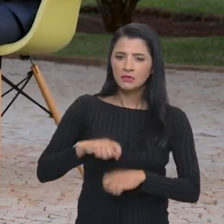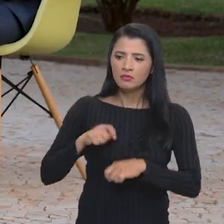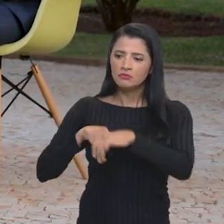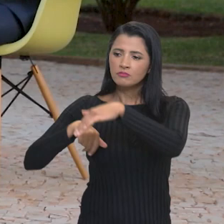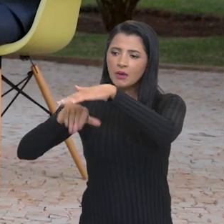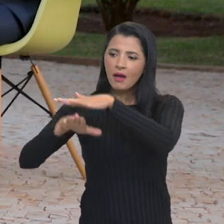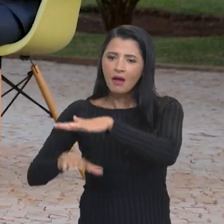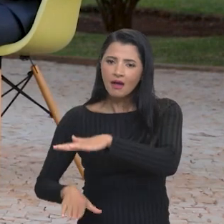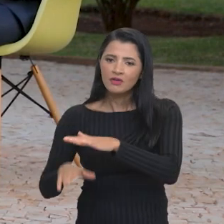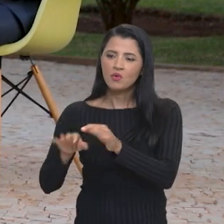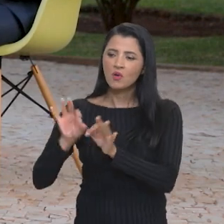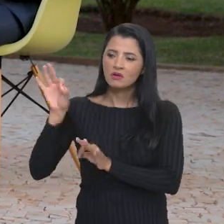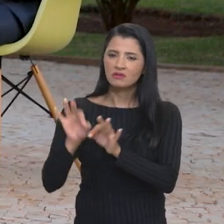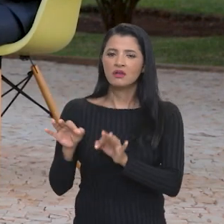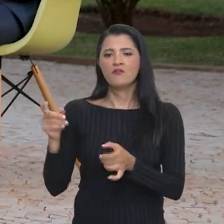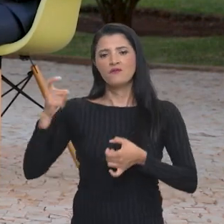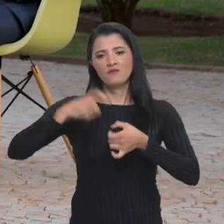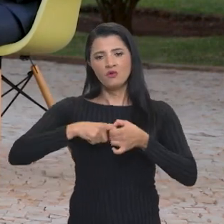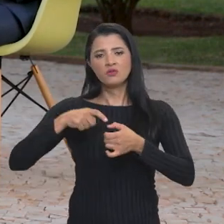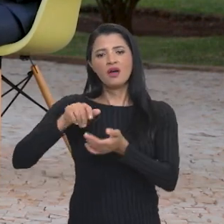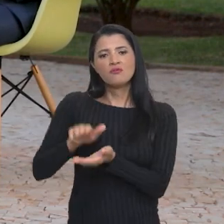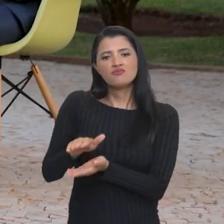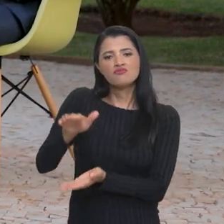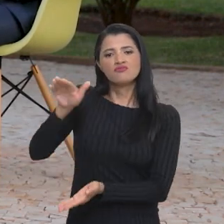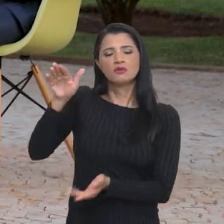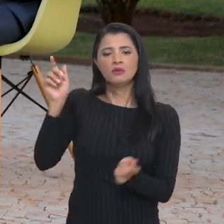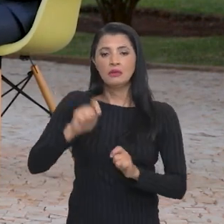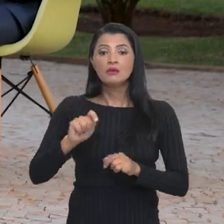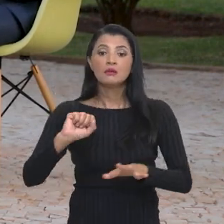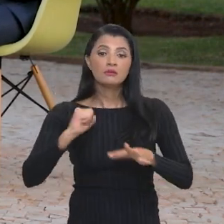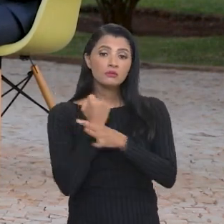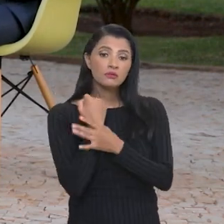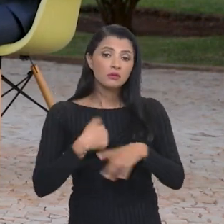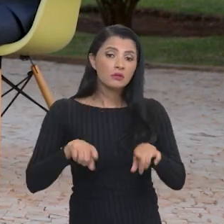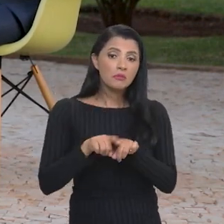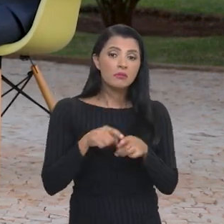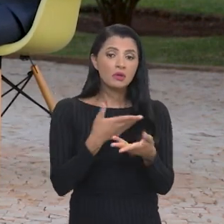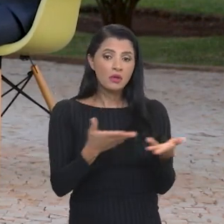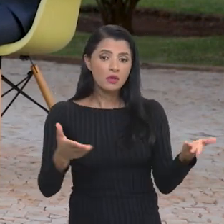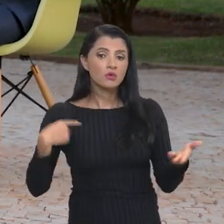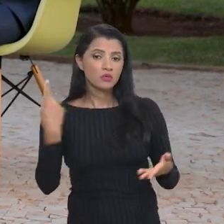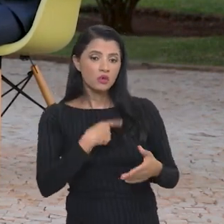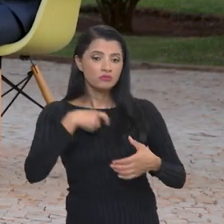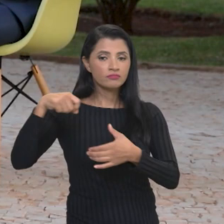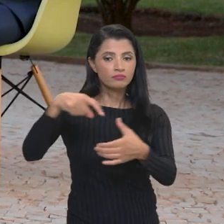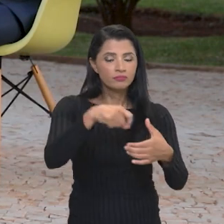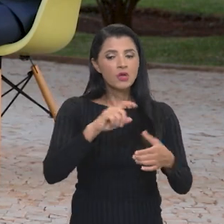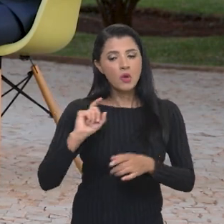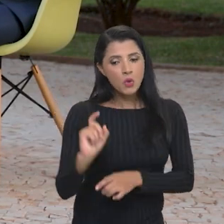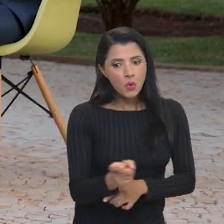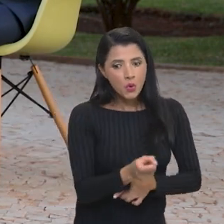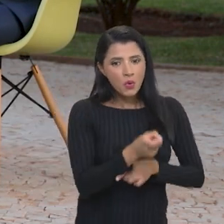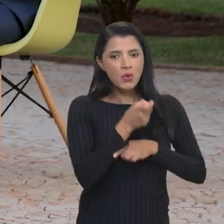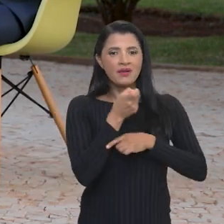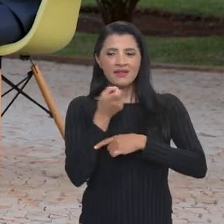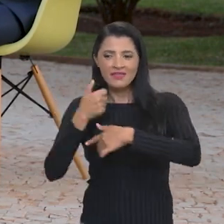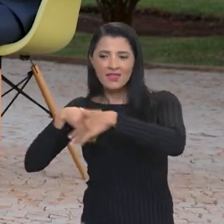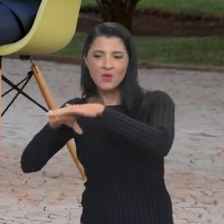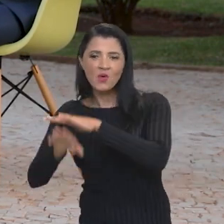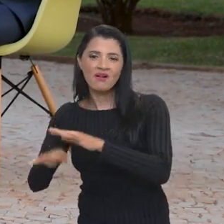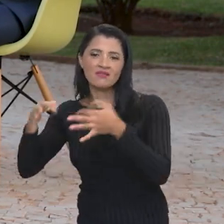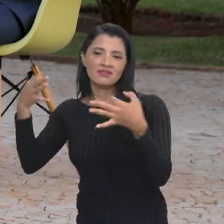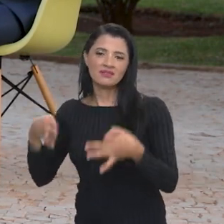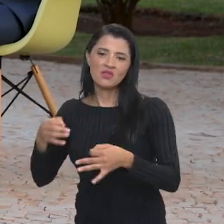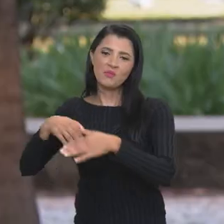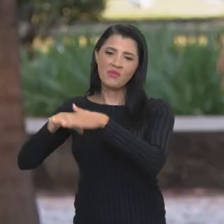fazer estoques públicos e também para garantir aos nossos produtores, cada vez colhendo mais, ter um local adequado para que possam guardar e ter um preço melhor.